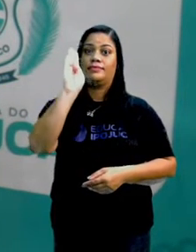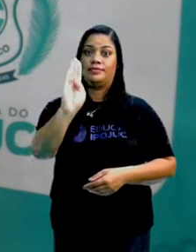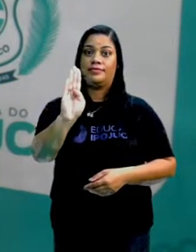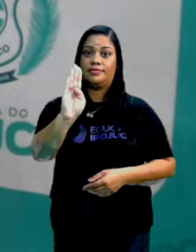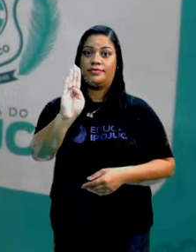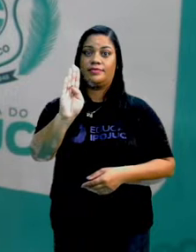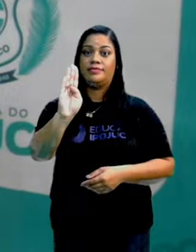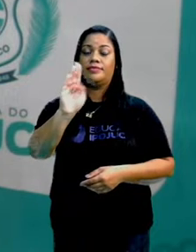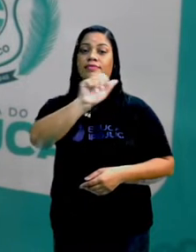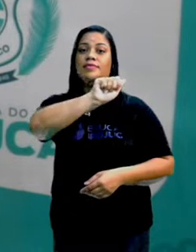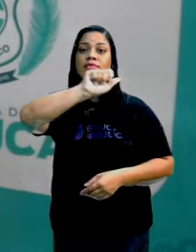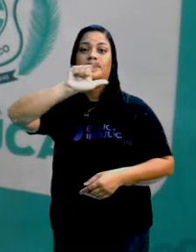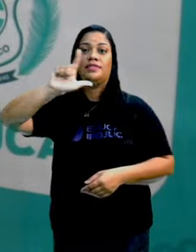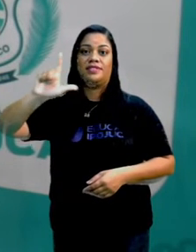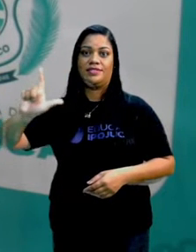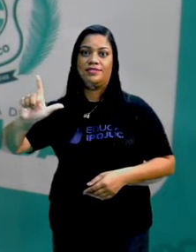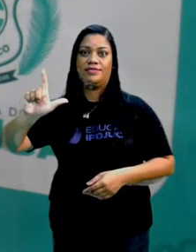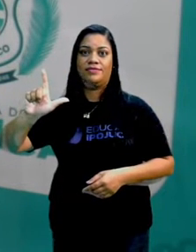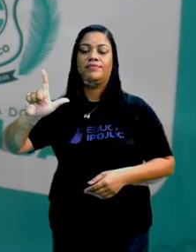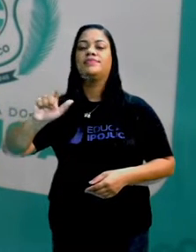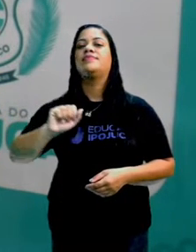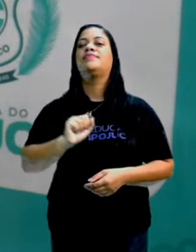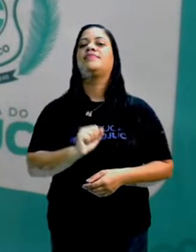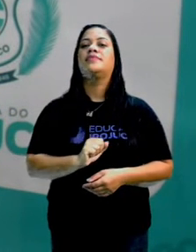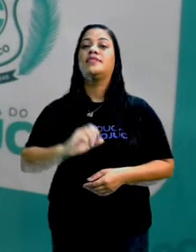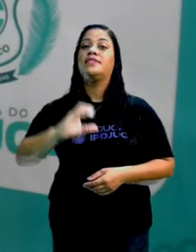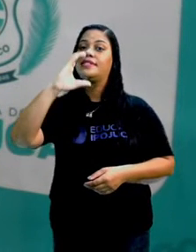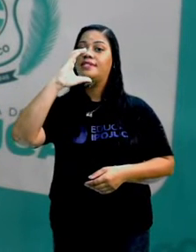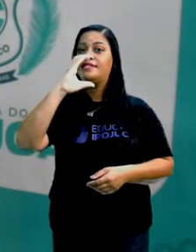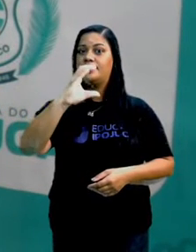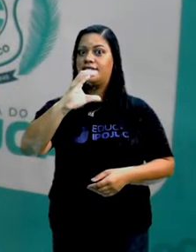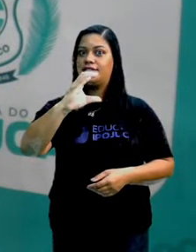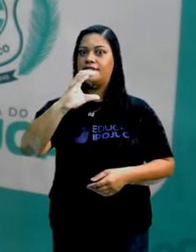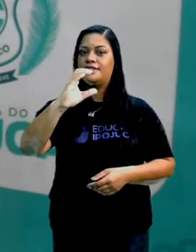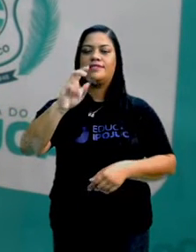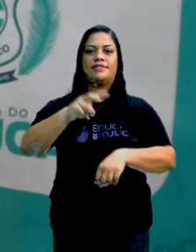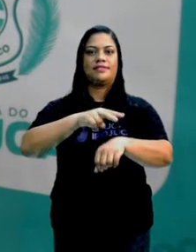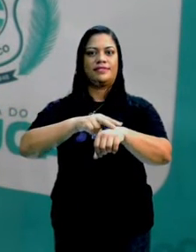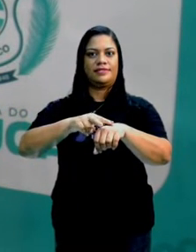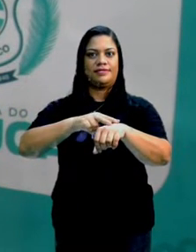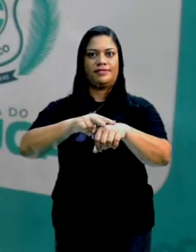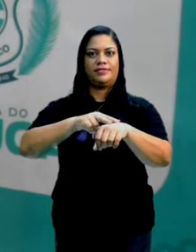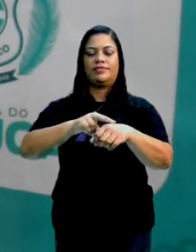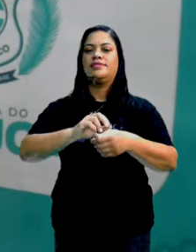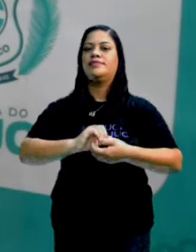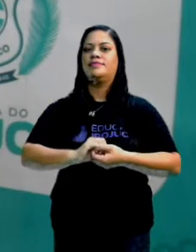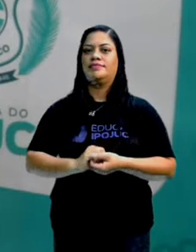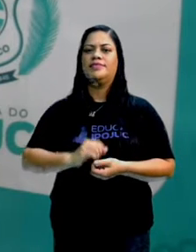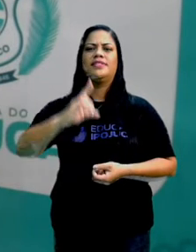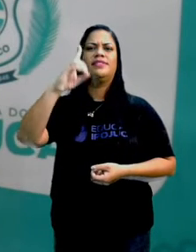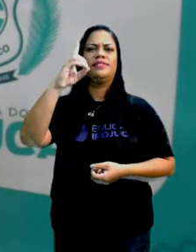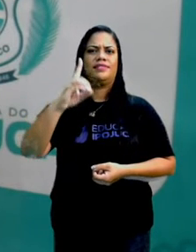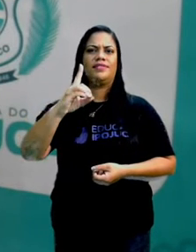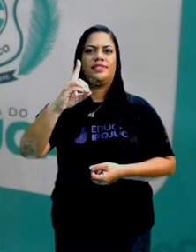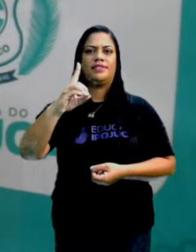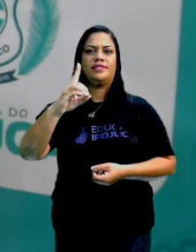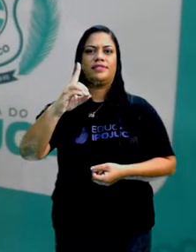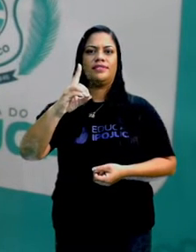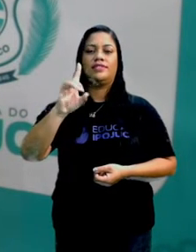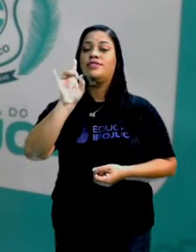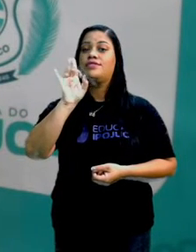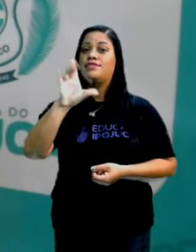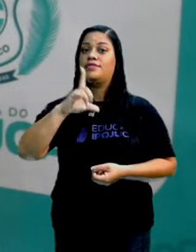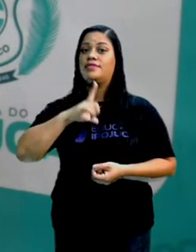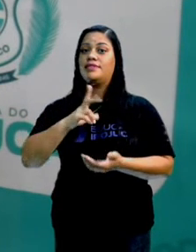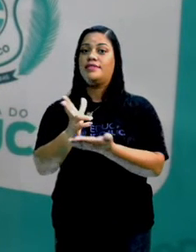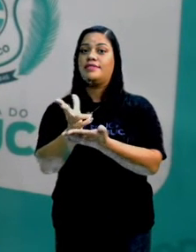B, a parte azul, região. A letra C, a parte verde, região. E aqui, nós só